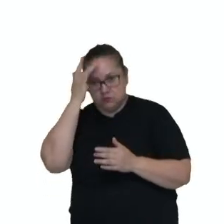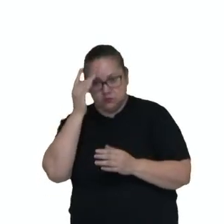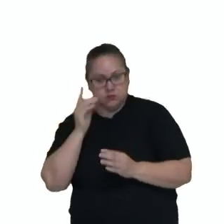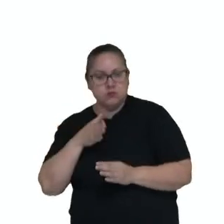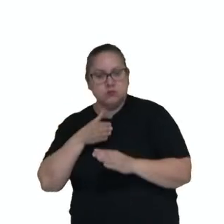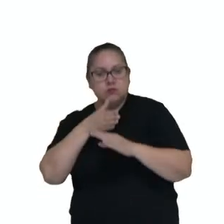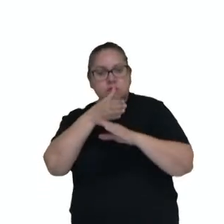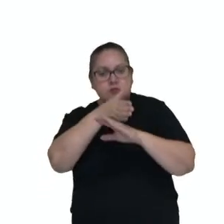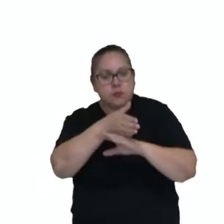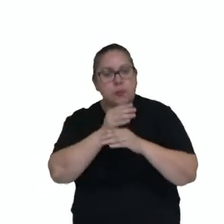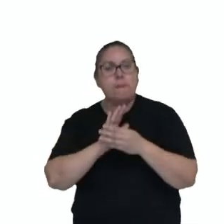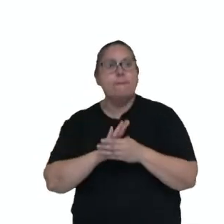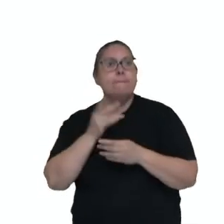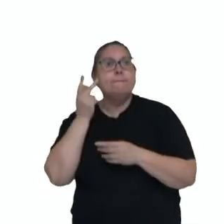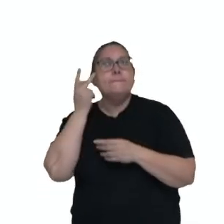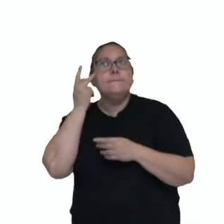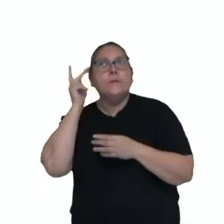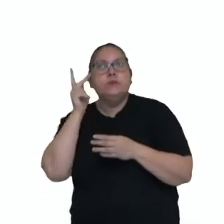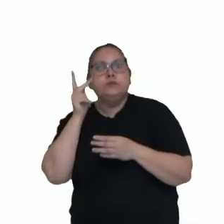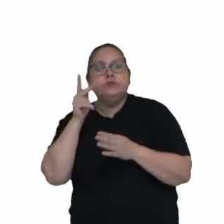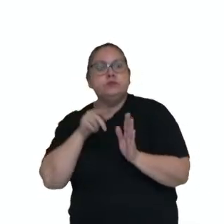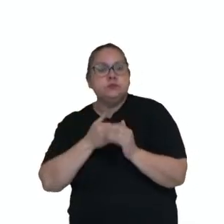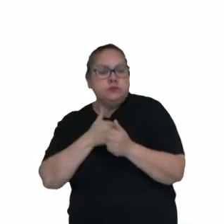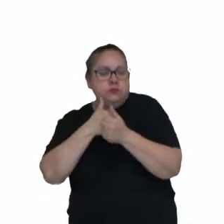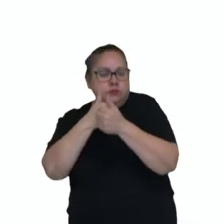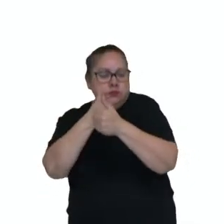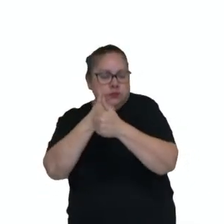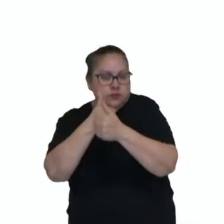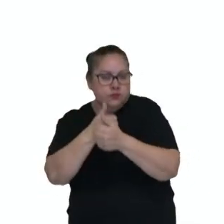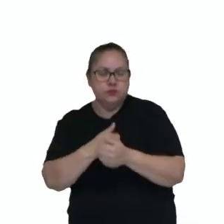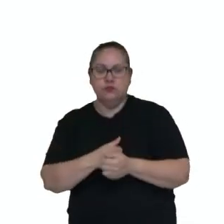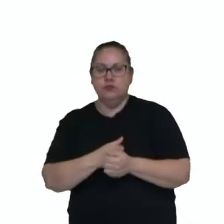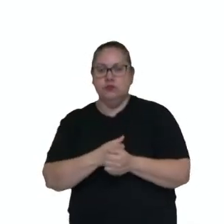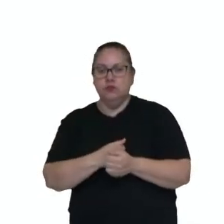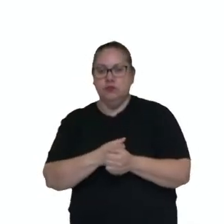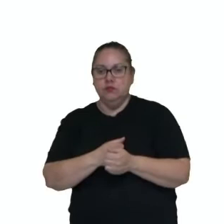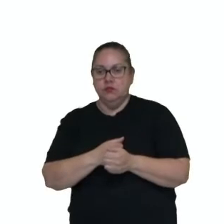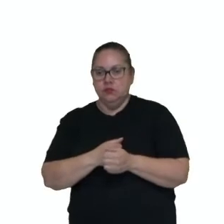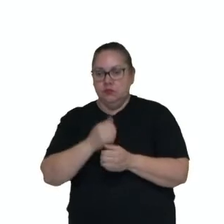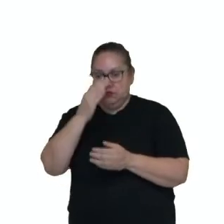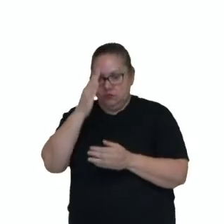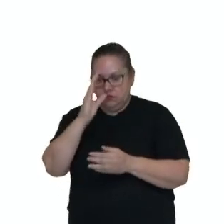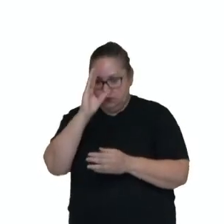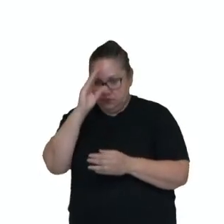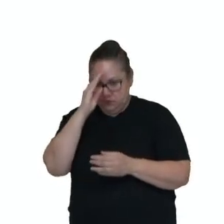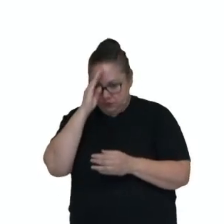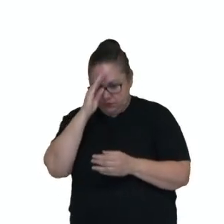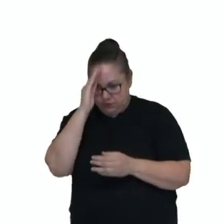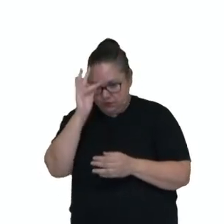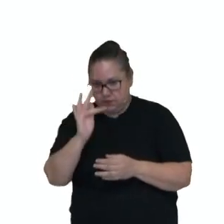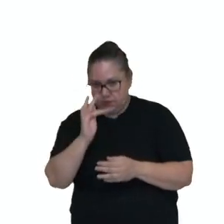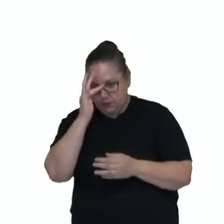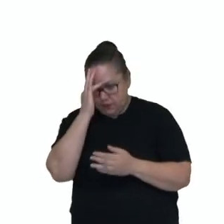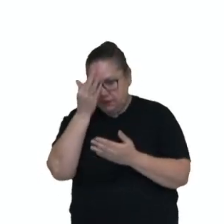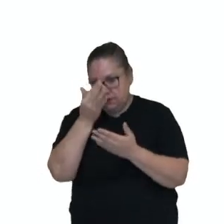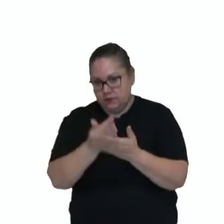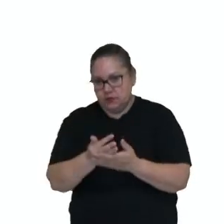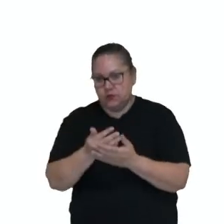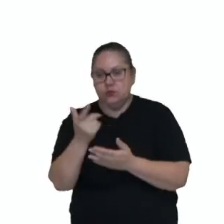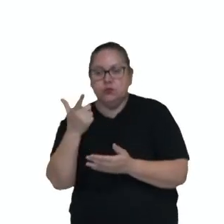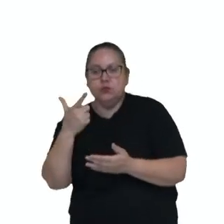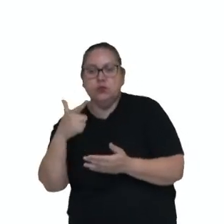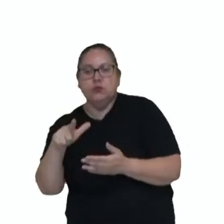até essas cidades para se aproximar do sagrado, seja dentro de uma doutrina cristã ou de outras